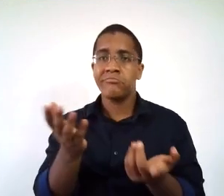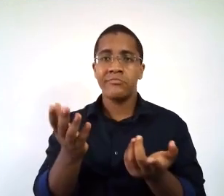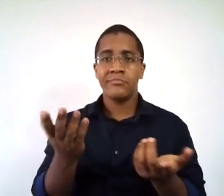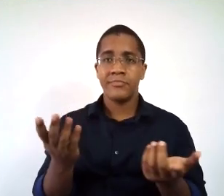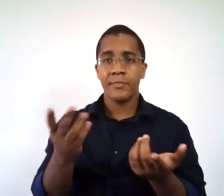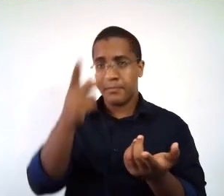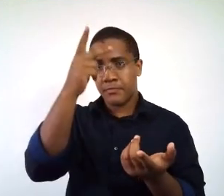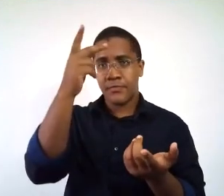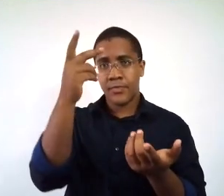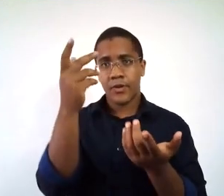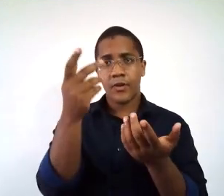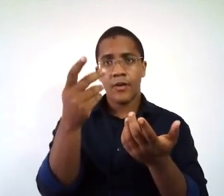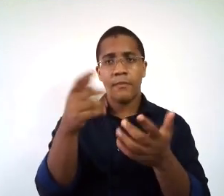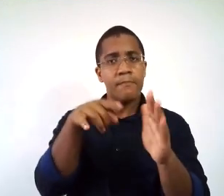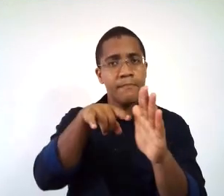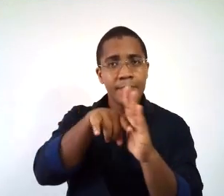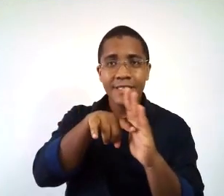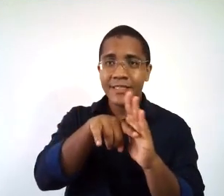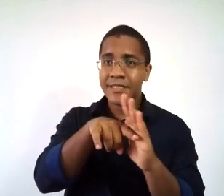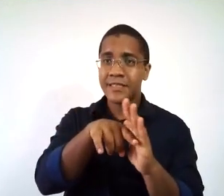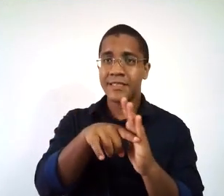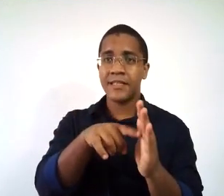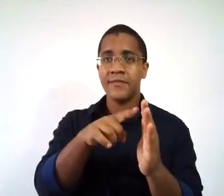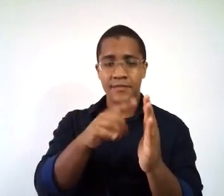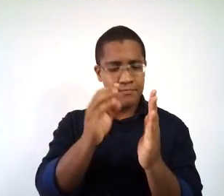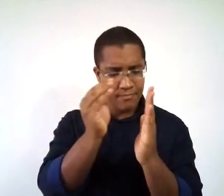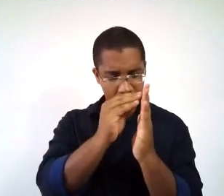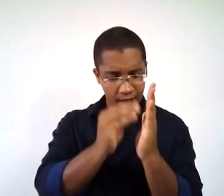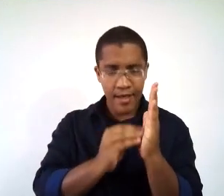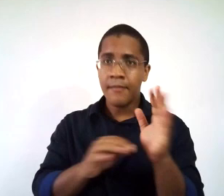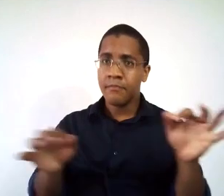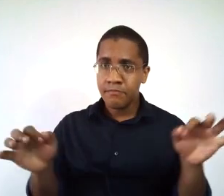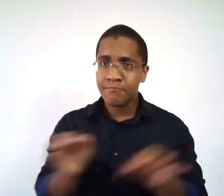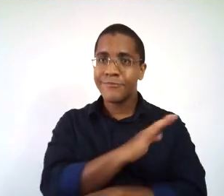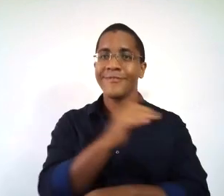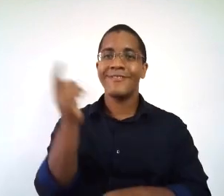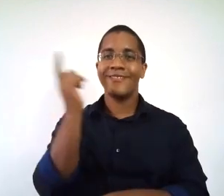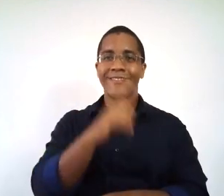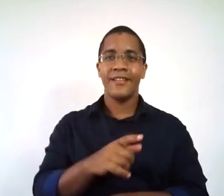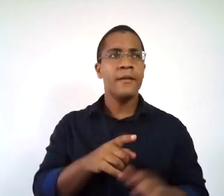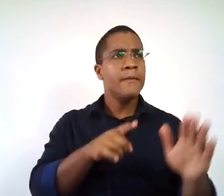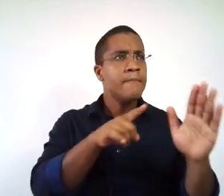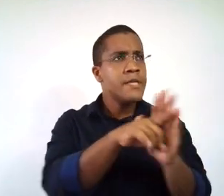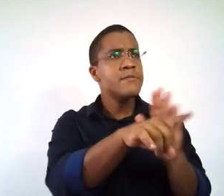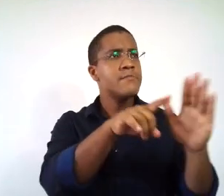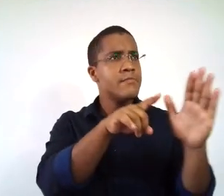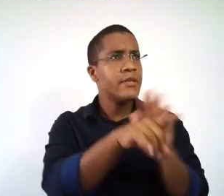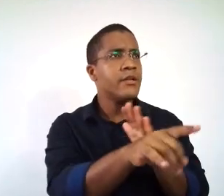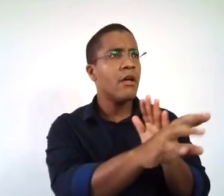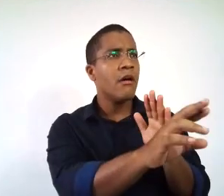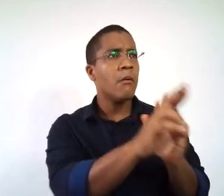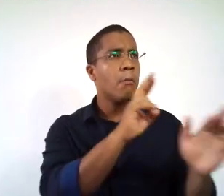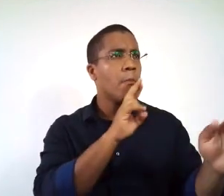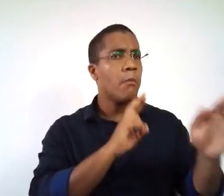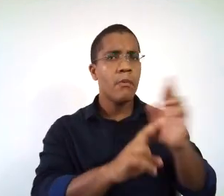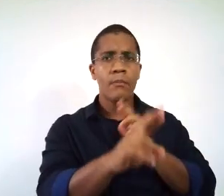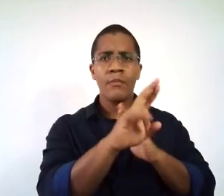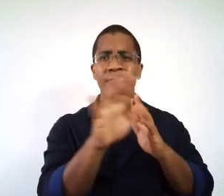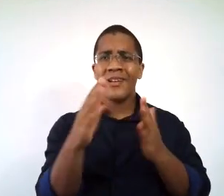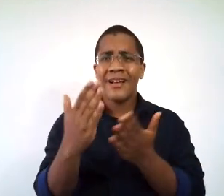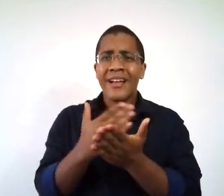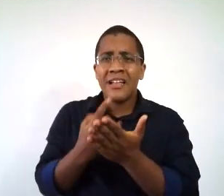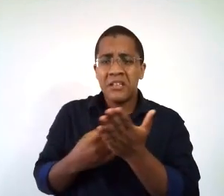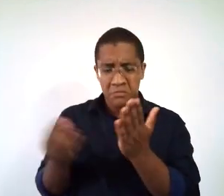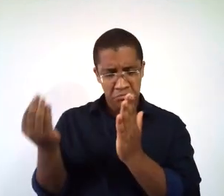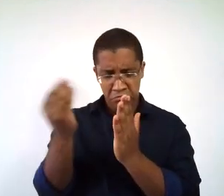soluções para a problemática que gerou a sua pesquisa. Professora, ok, perguntas, perguntas, respostas,